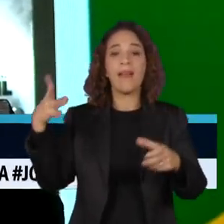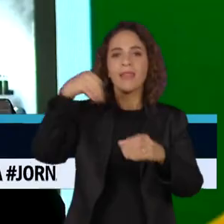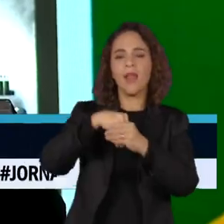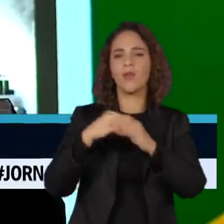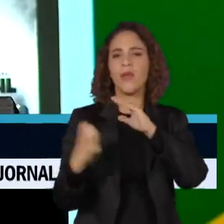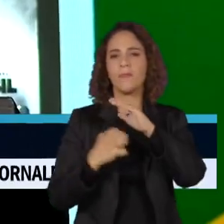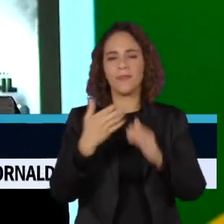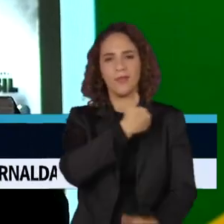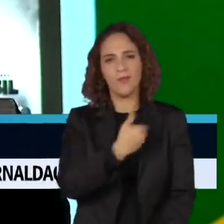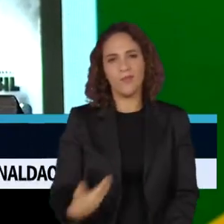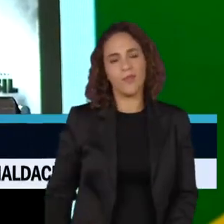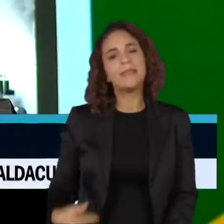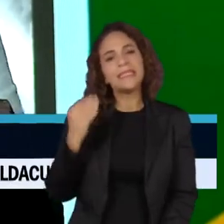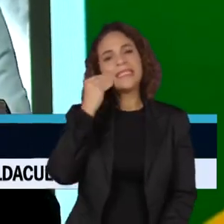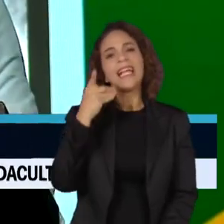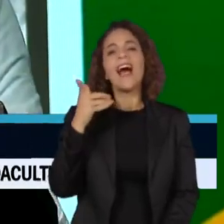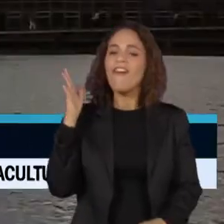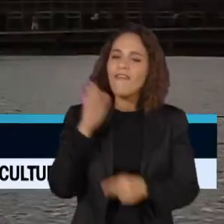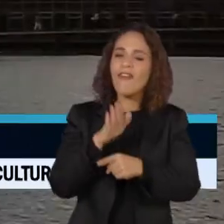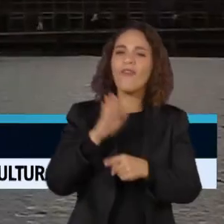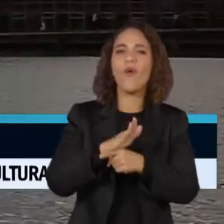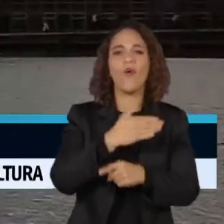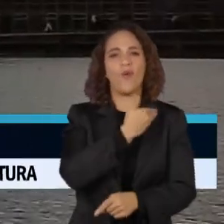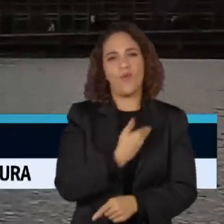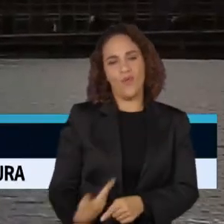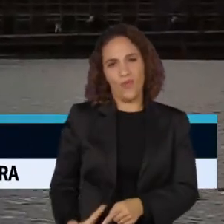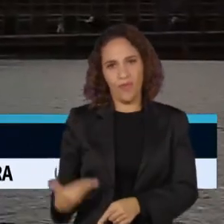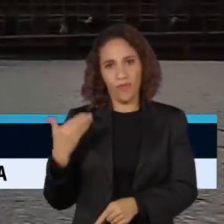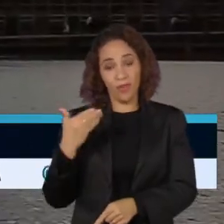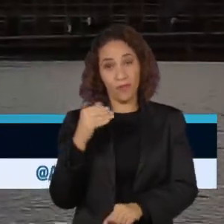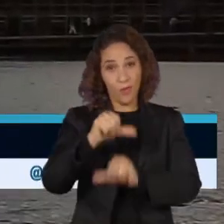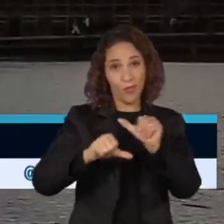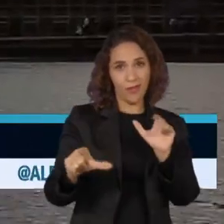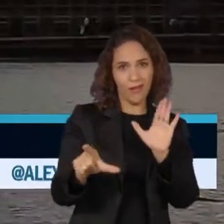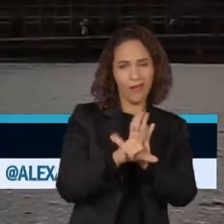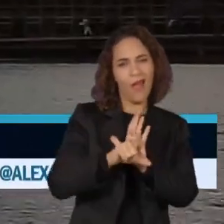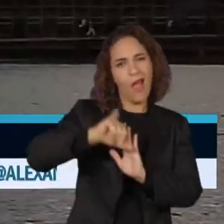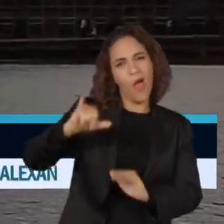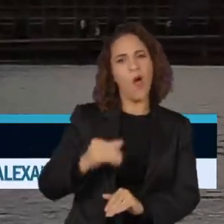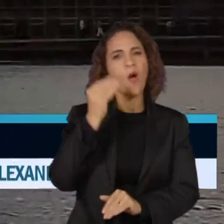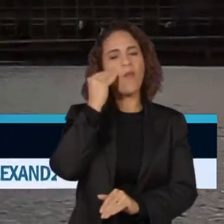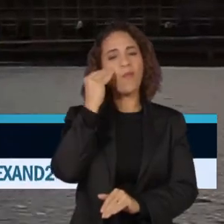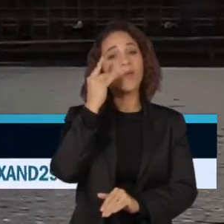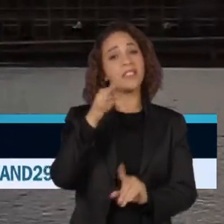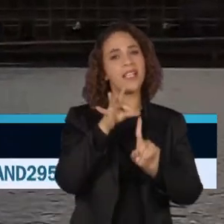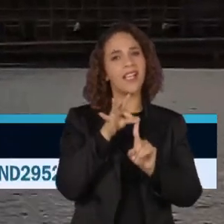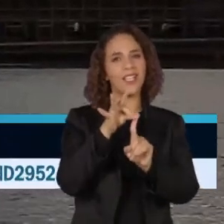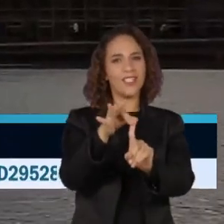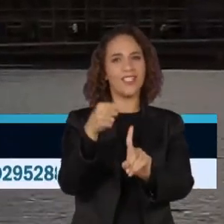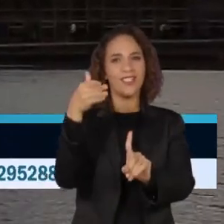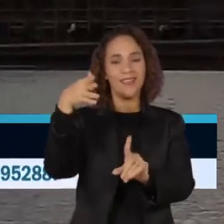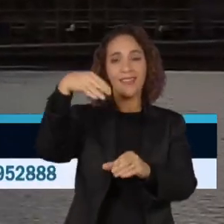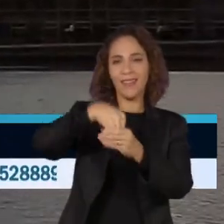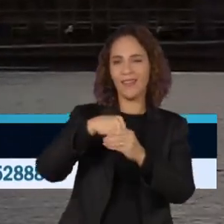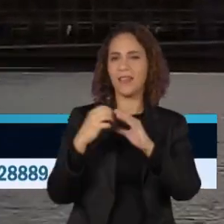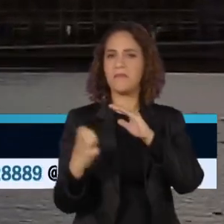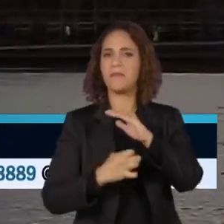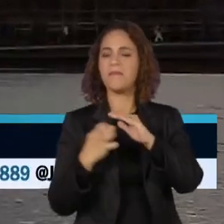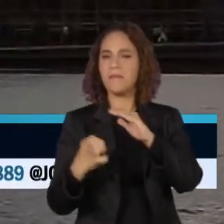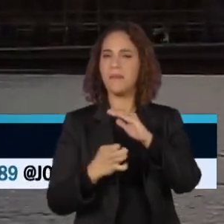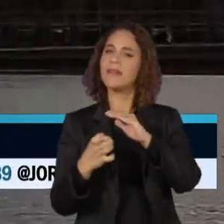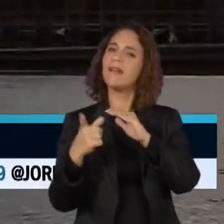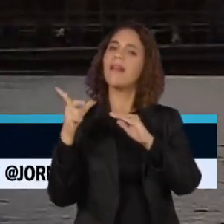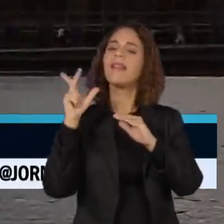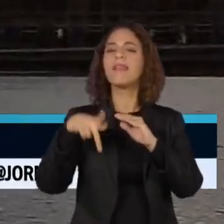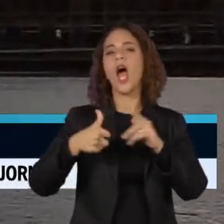E a mudança na lei das estatais seria uma oportunidade para oferecer cargos em empresas públicas e assim aumentar